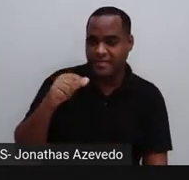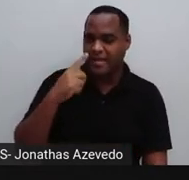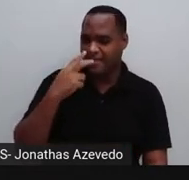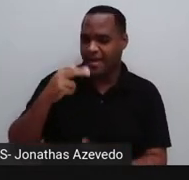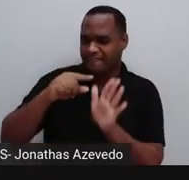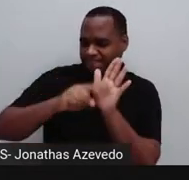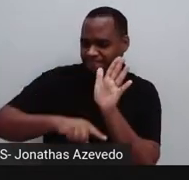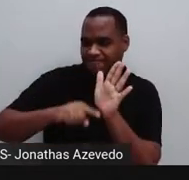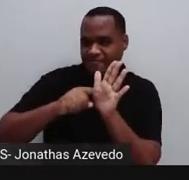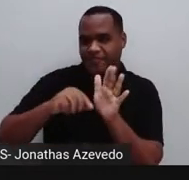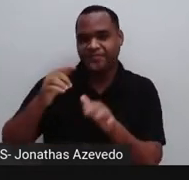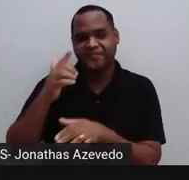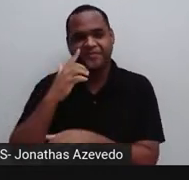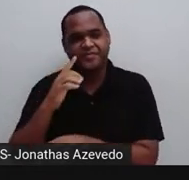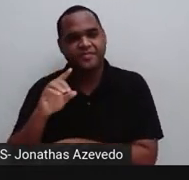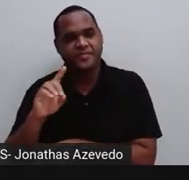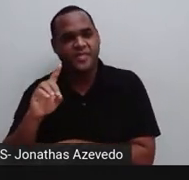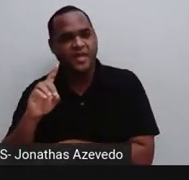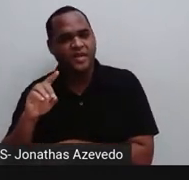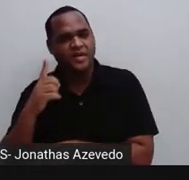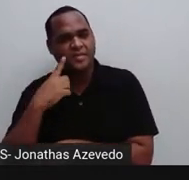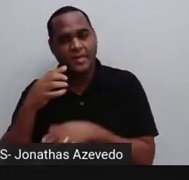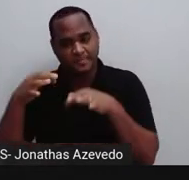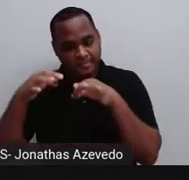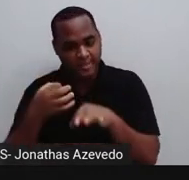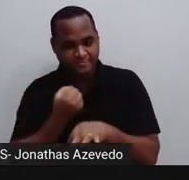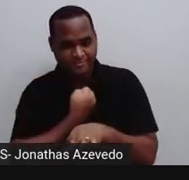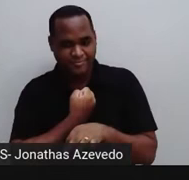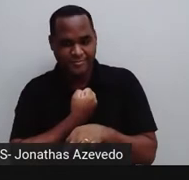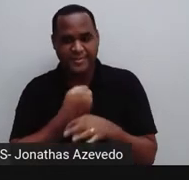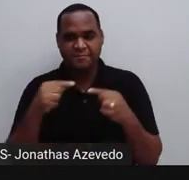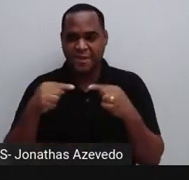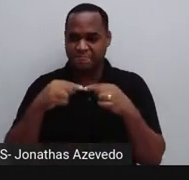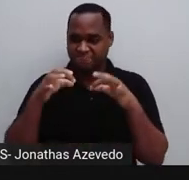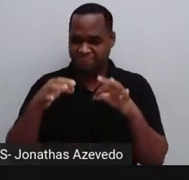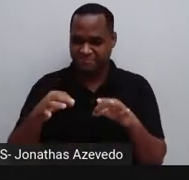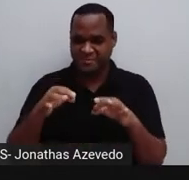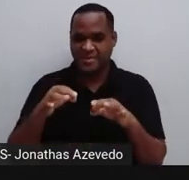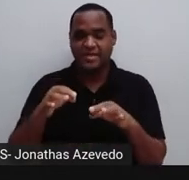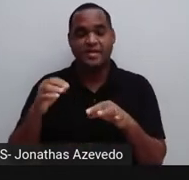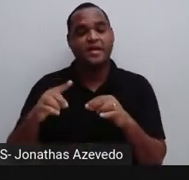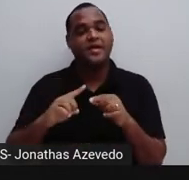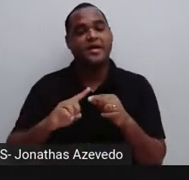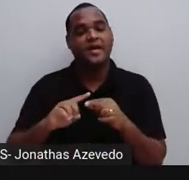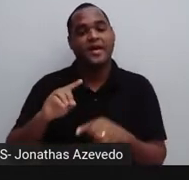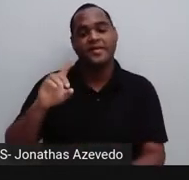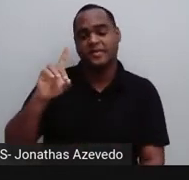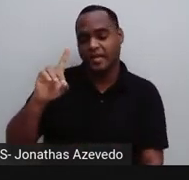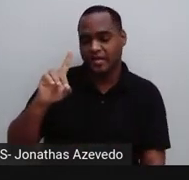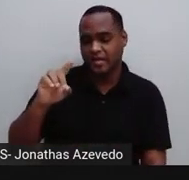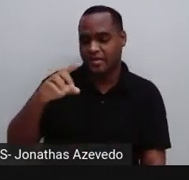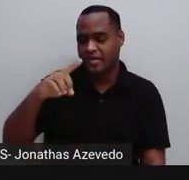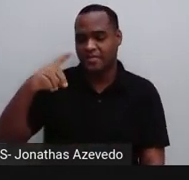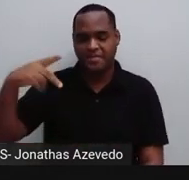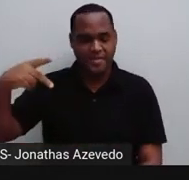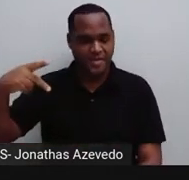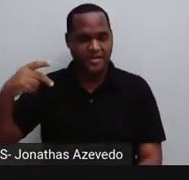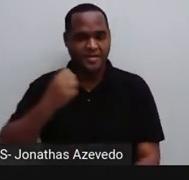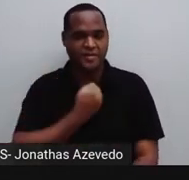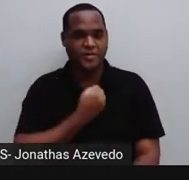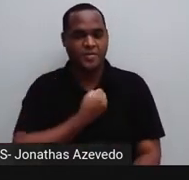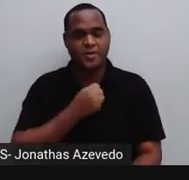na letra B é um decimal exato é um número racional na letra D uma dízima periódica que é um número também